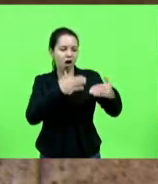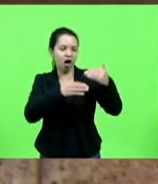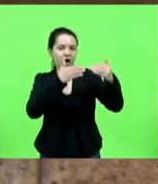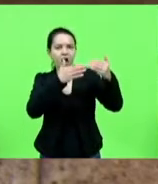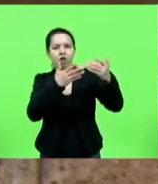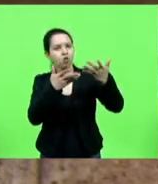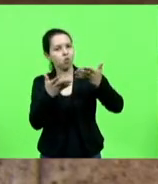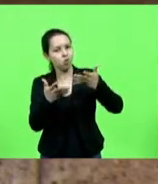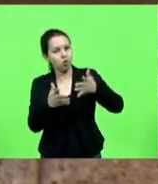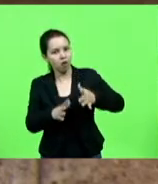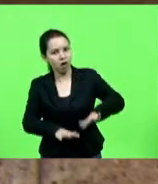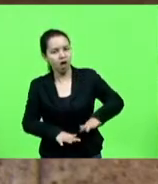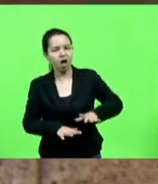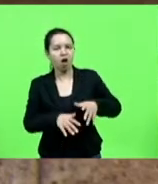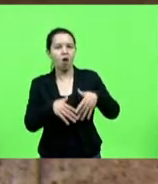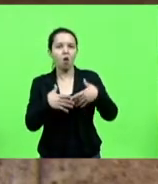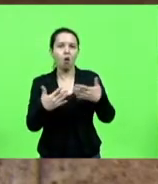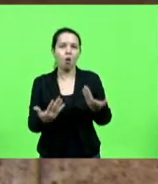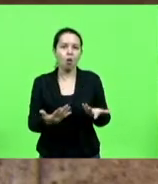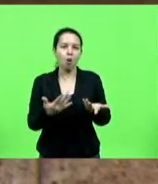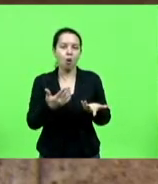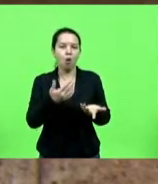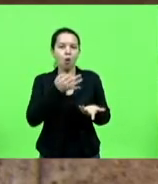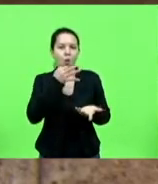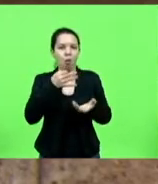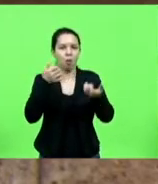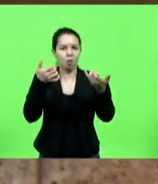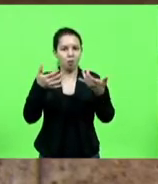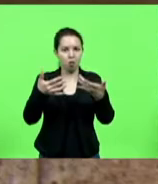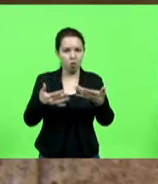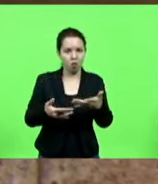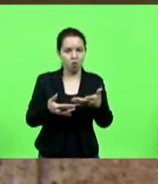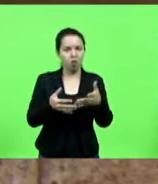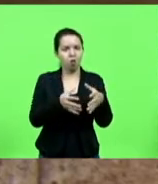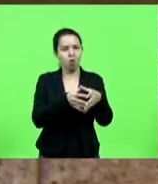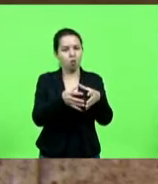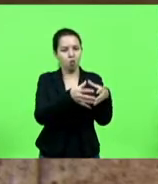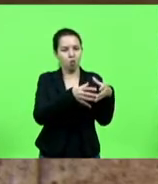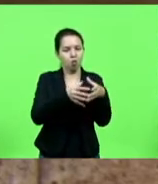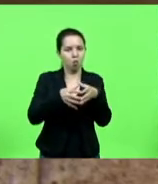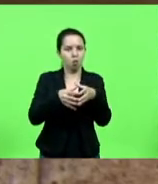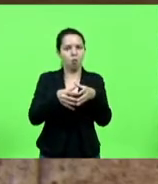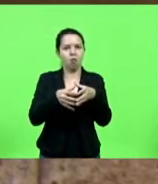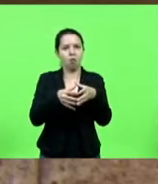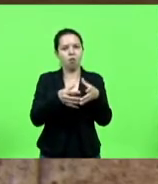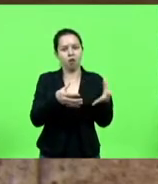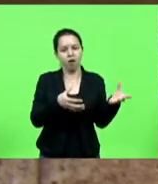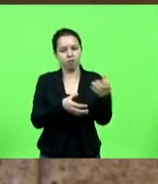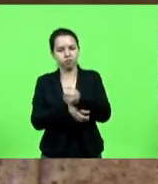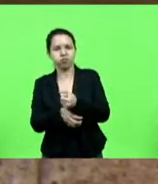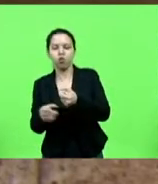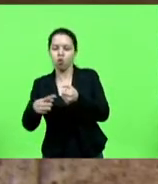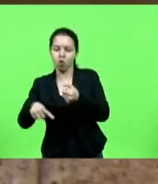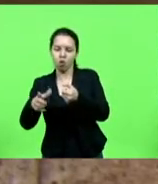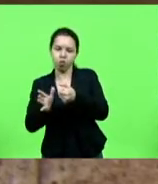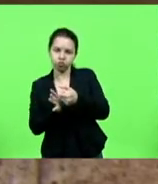indesejada de posicionamentos de centro, que nós repudiamos tanto, tomar e retomar o seu espaço.